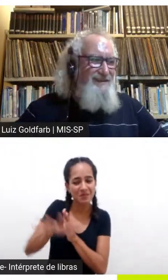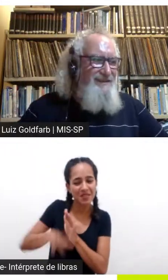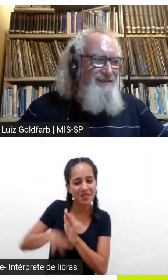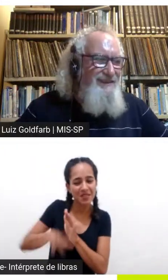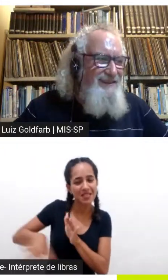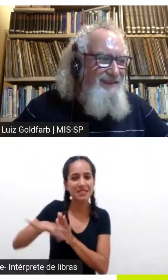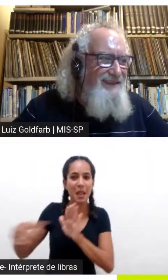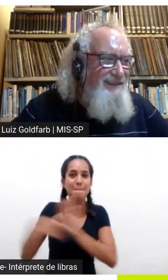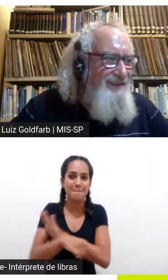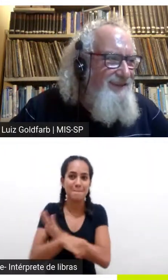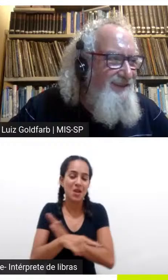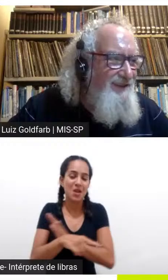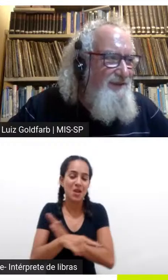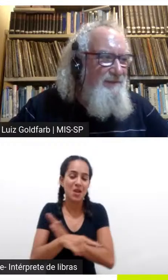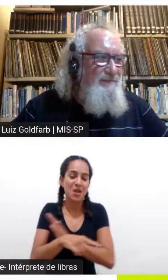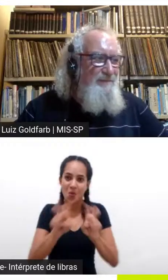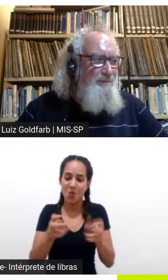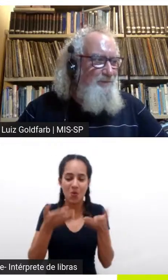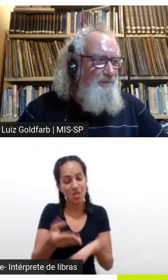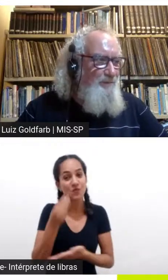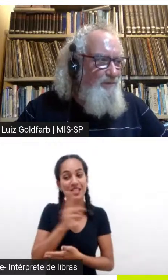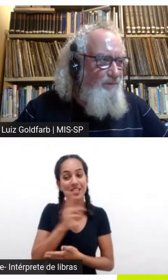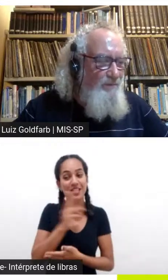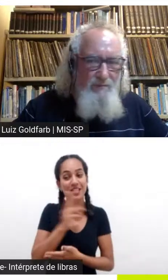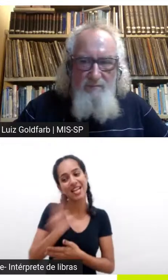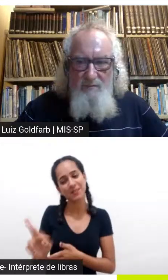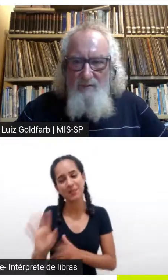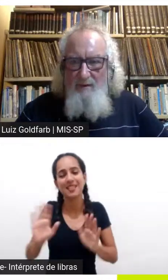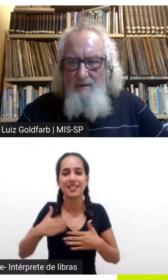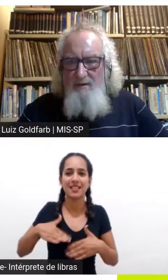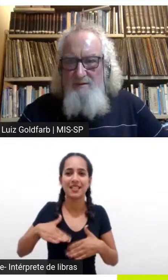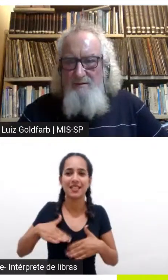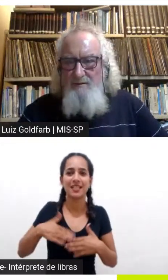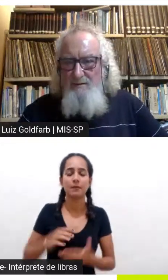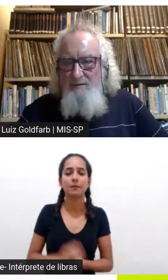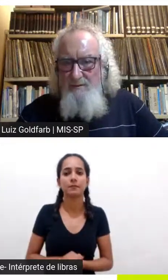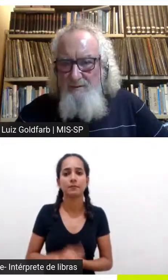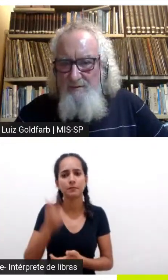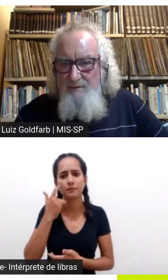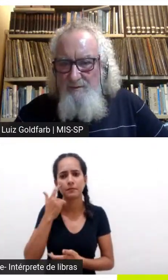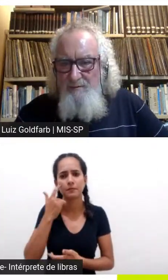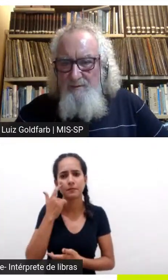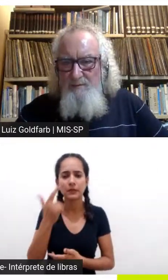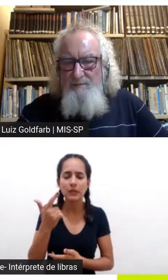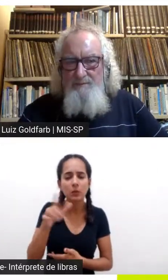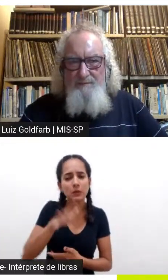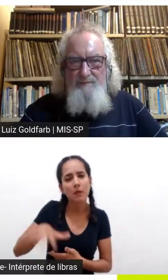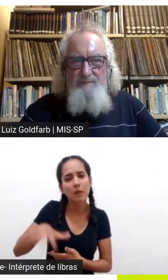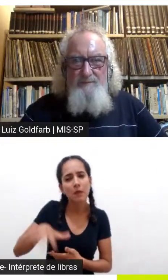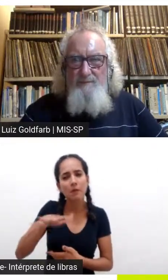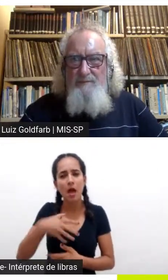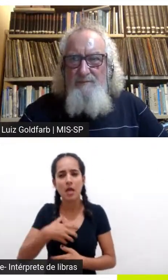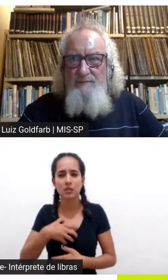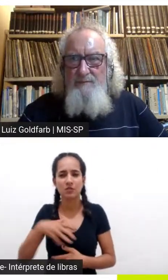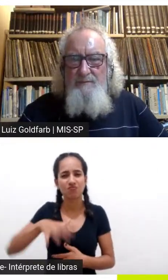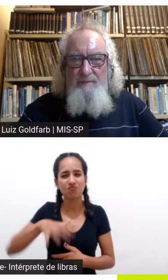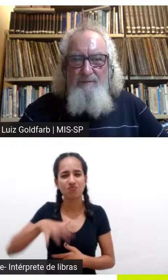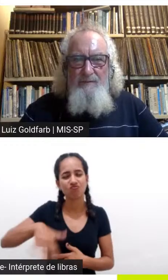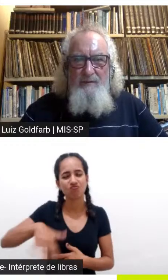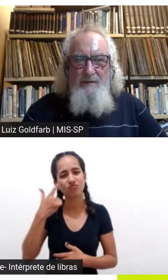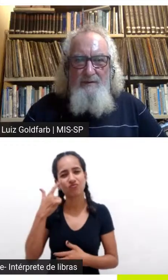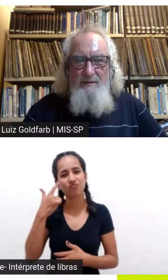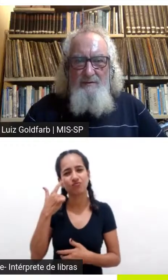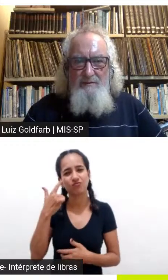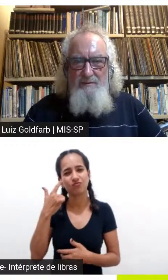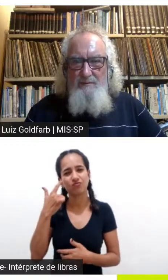isso então eu vou tentar responder eu acho que do ponto de vista mais pragmático novos sistemas de economia novos mais em